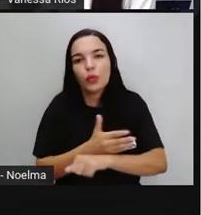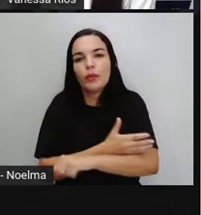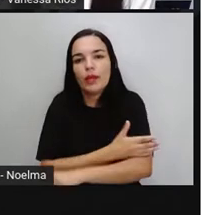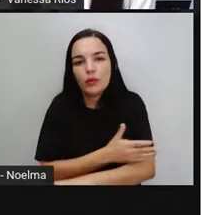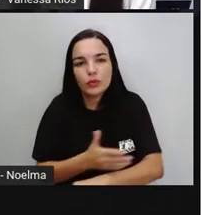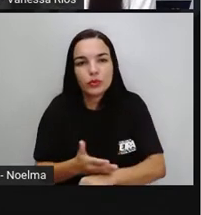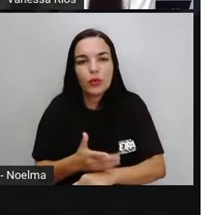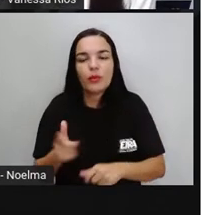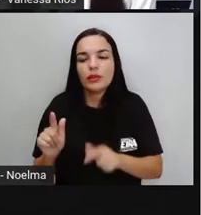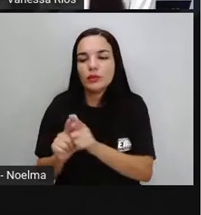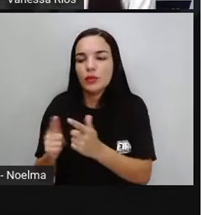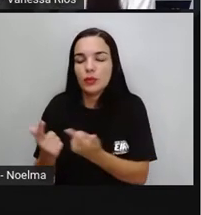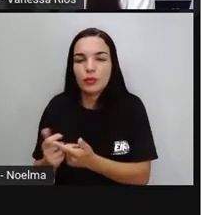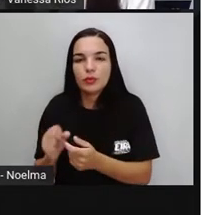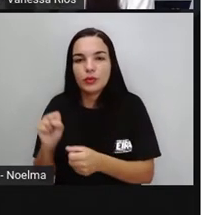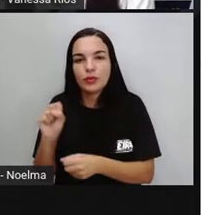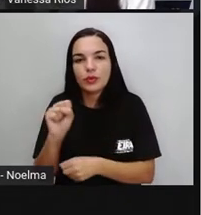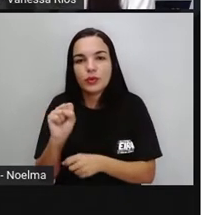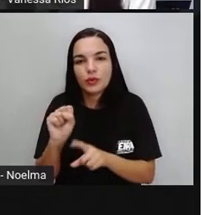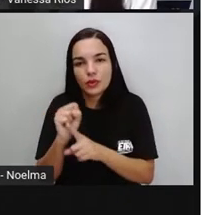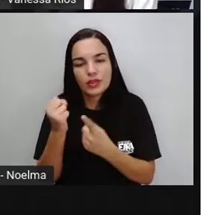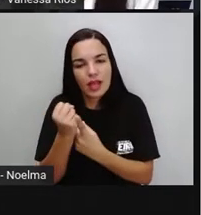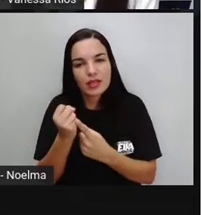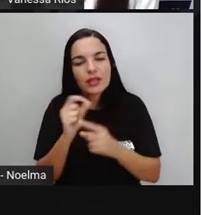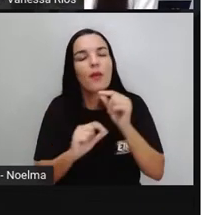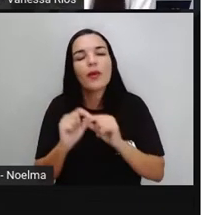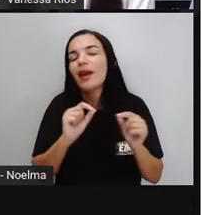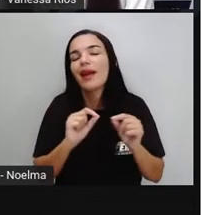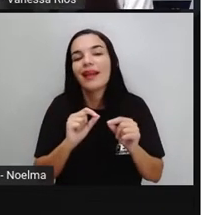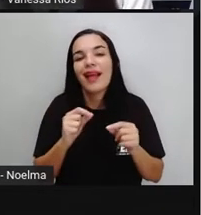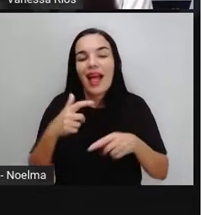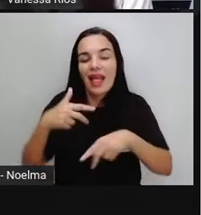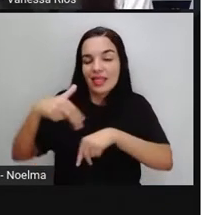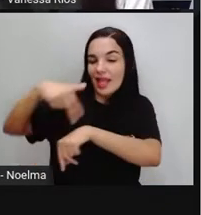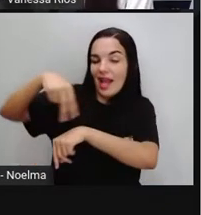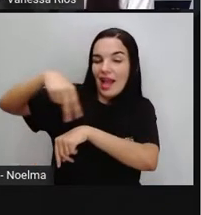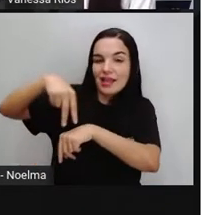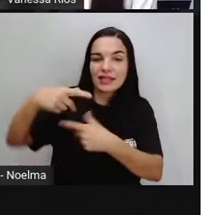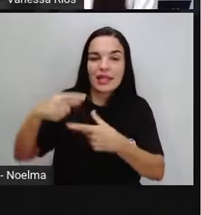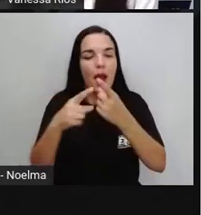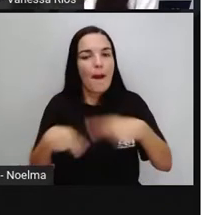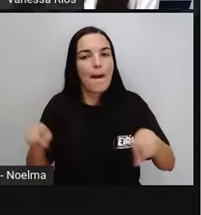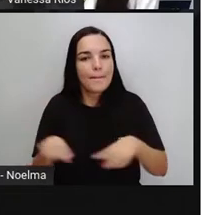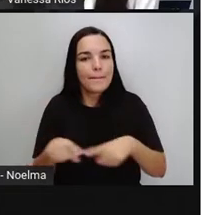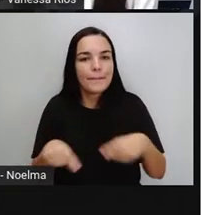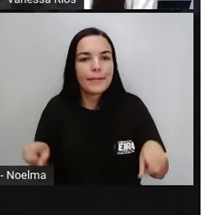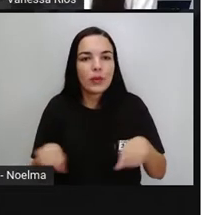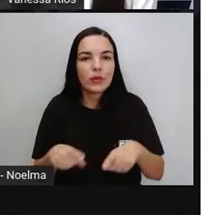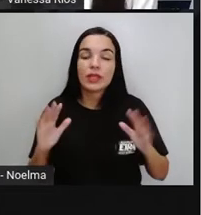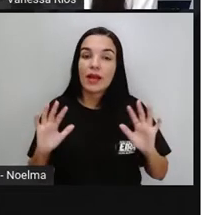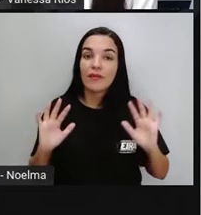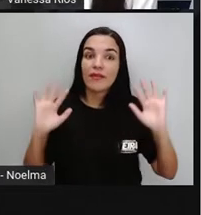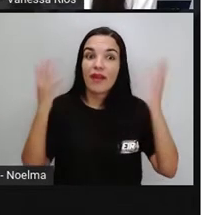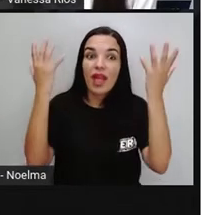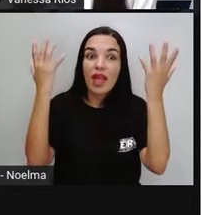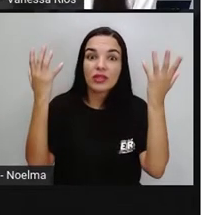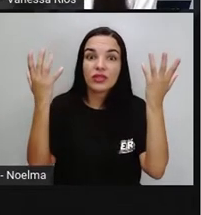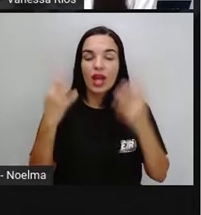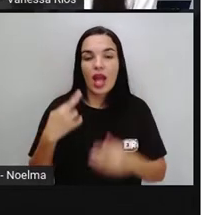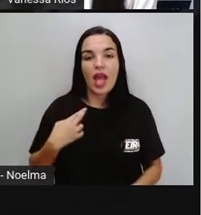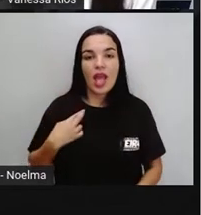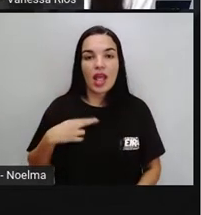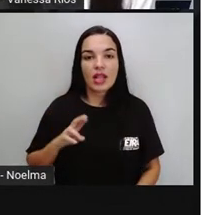sociais. E eles estão relacionados aí com a dança, a música, as festas, né? A